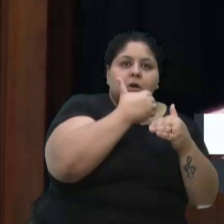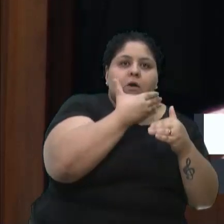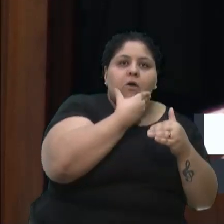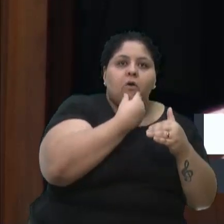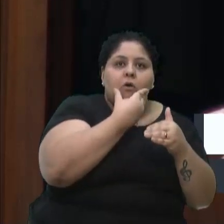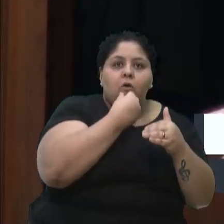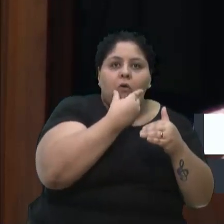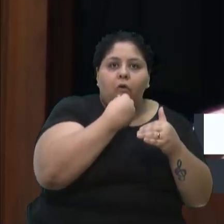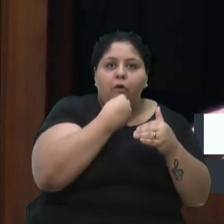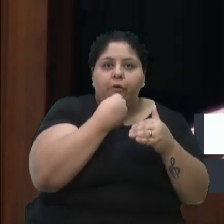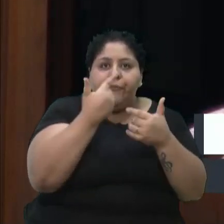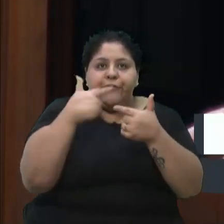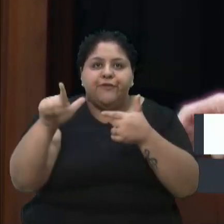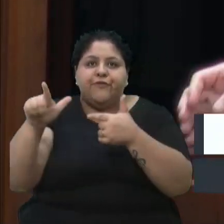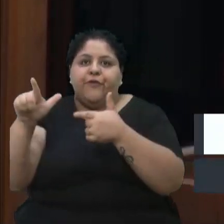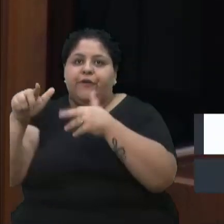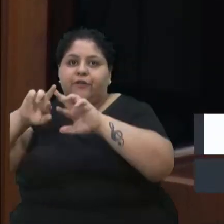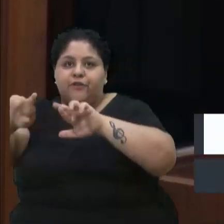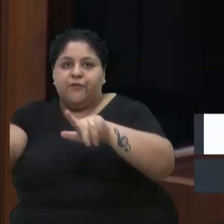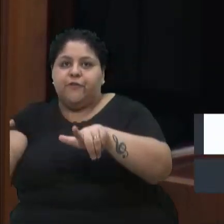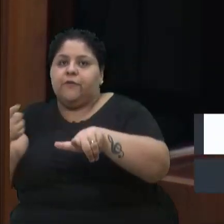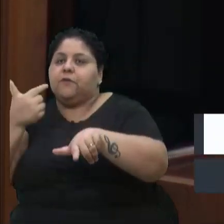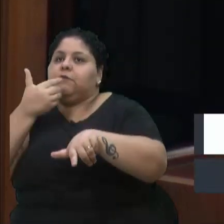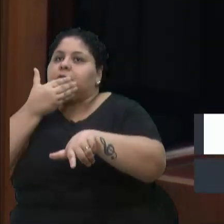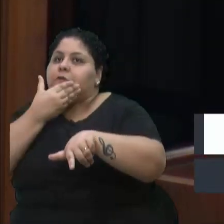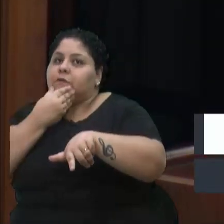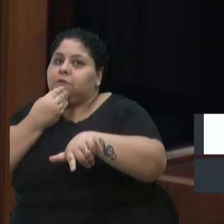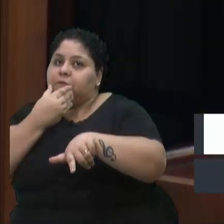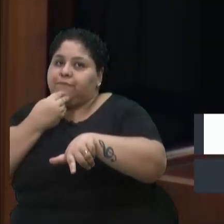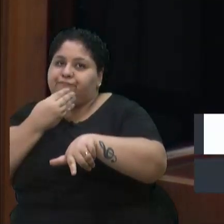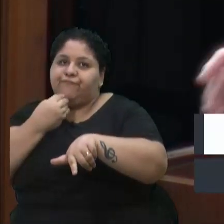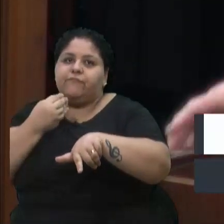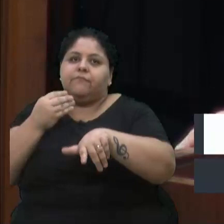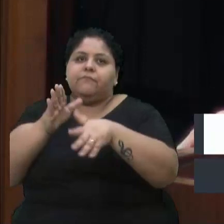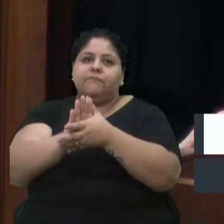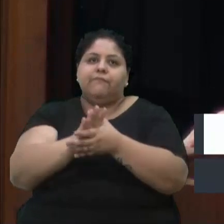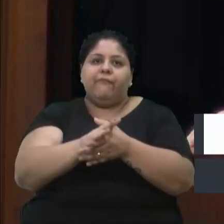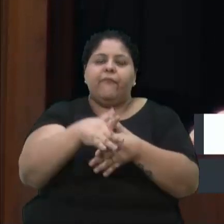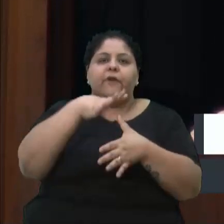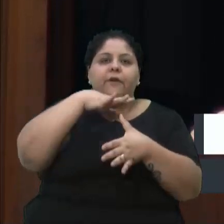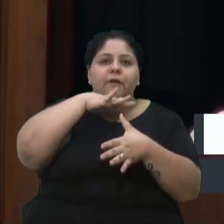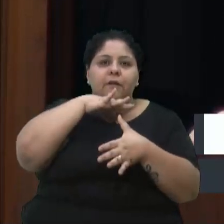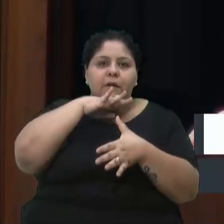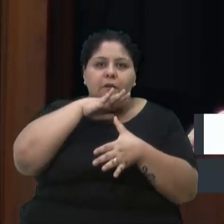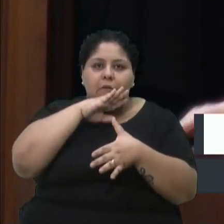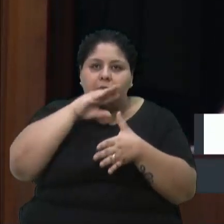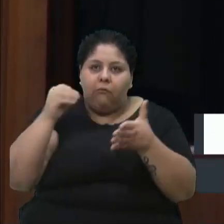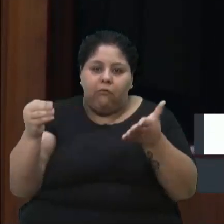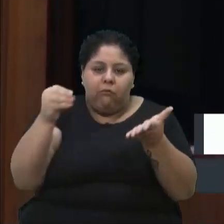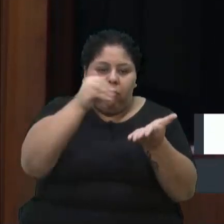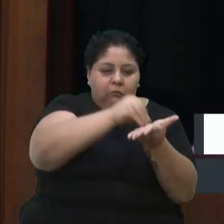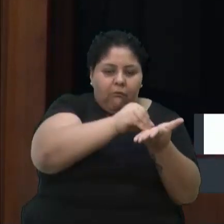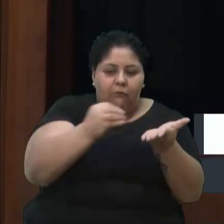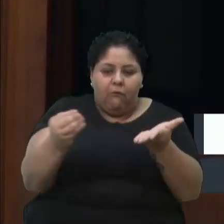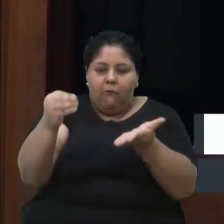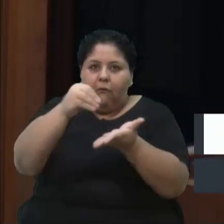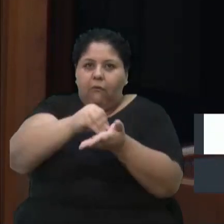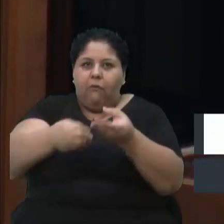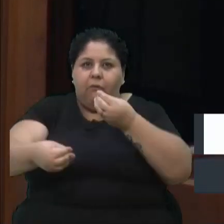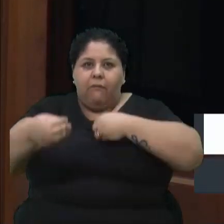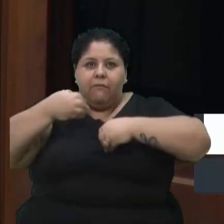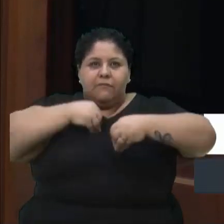Ele é invasivo, letal, maligno. As causas